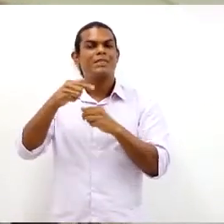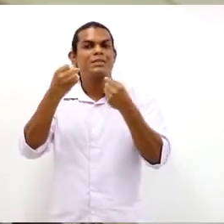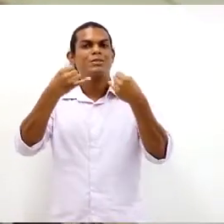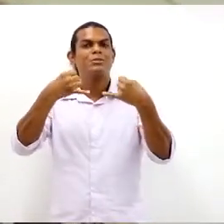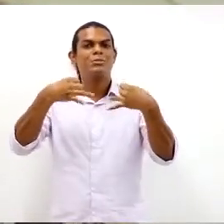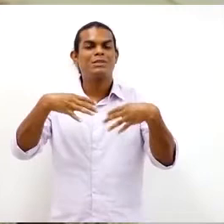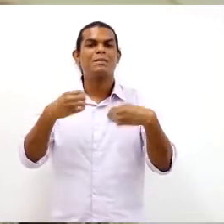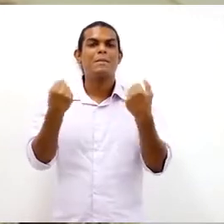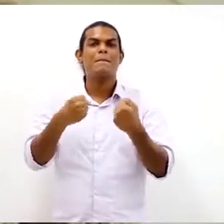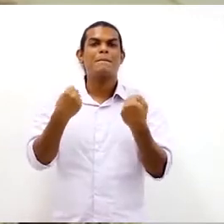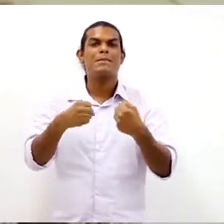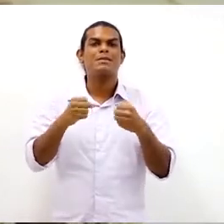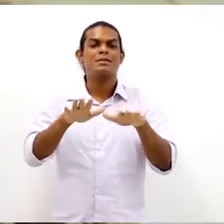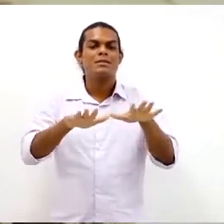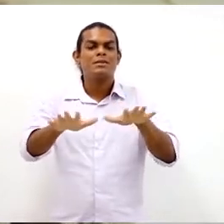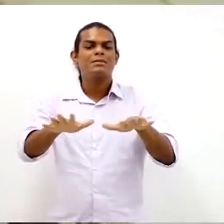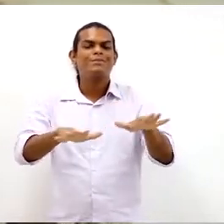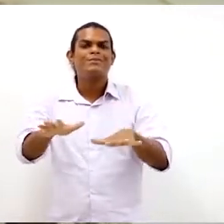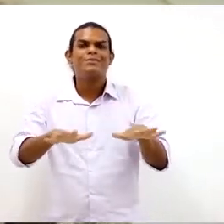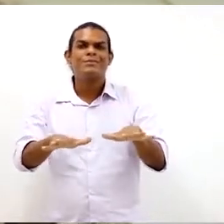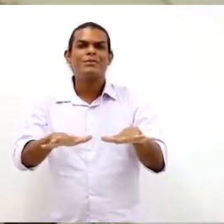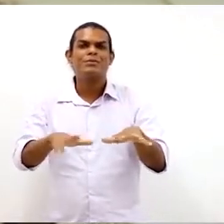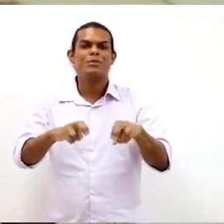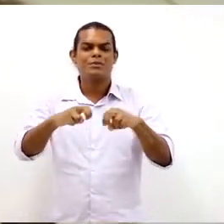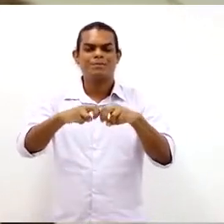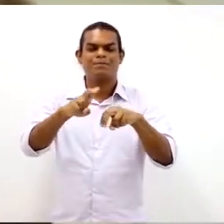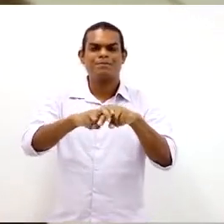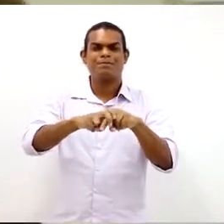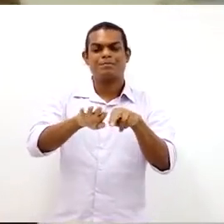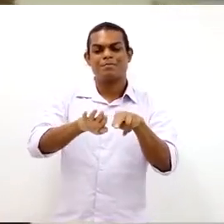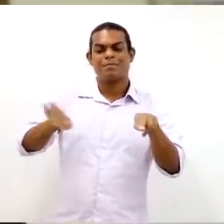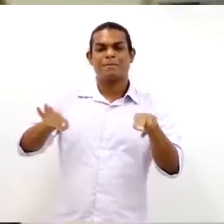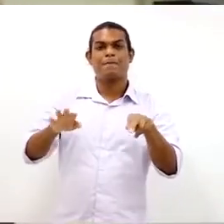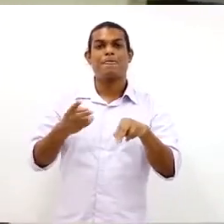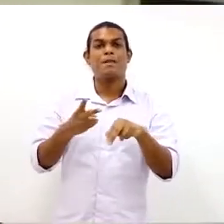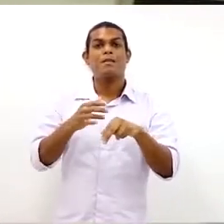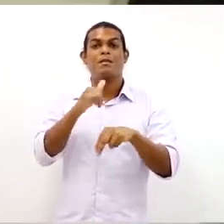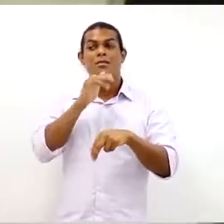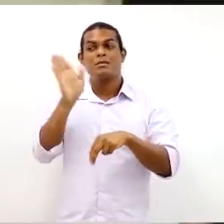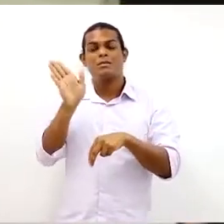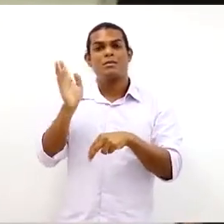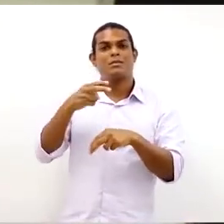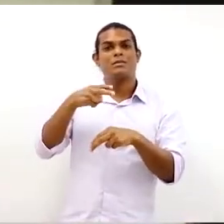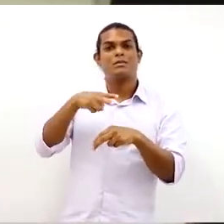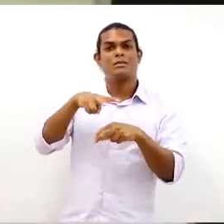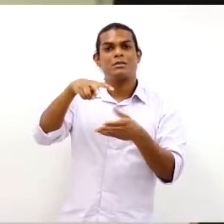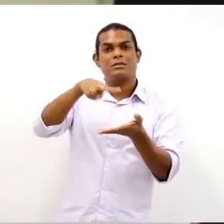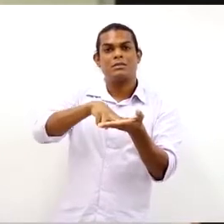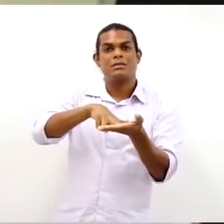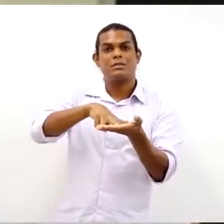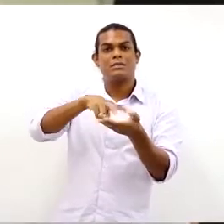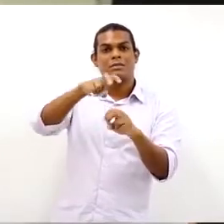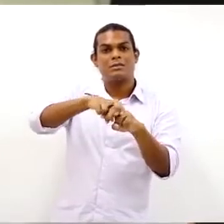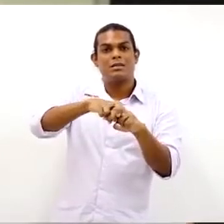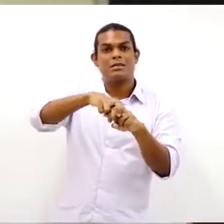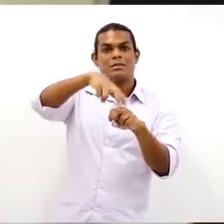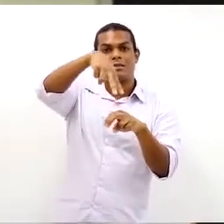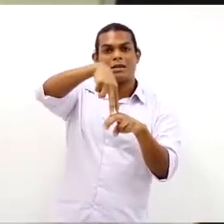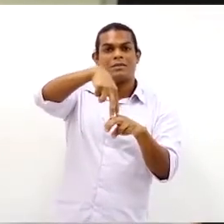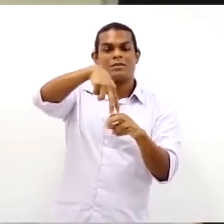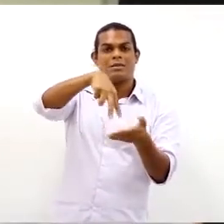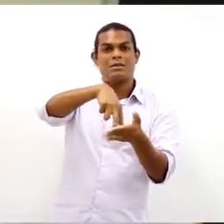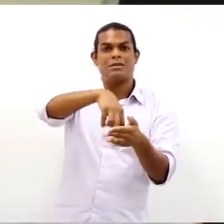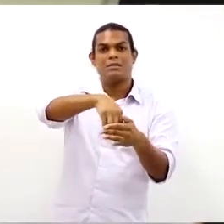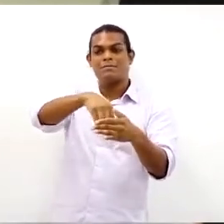independentes e não interferentes uma com a outra. Por exemplo, se o trabalhador levantar aqui e der um recuo com essa cadeira, pode causar um acidente em relação a essa